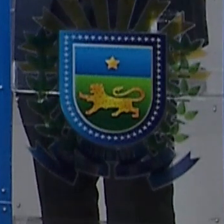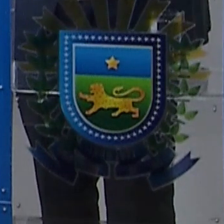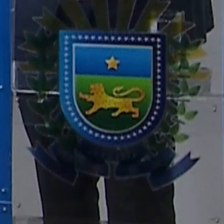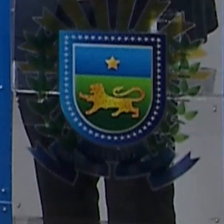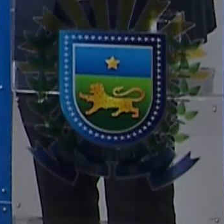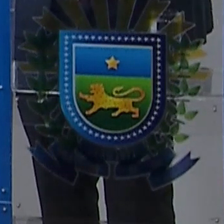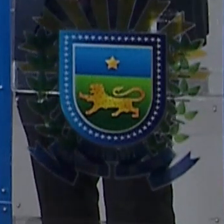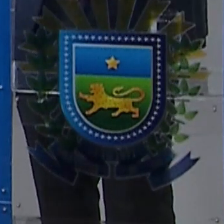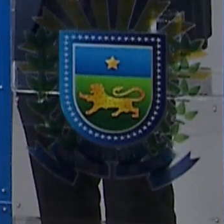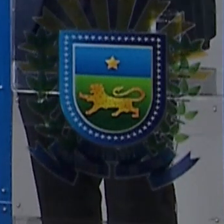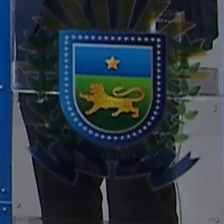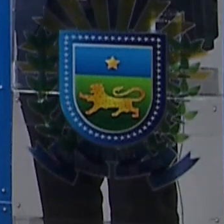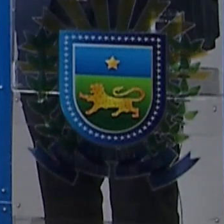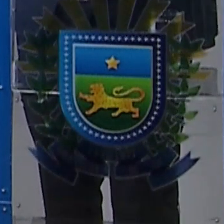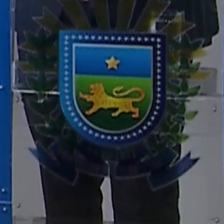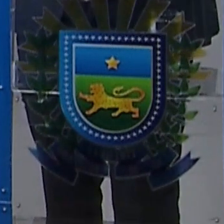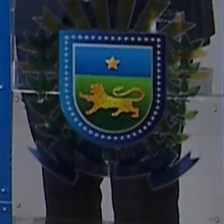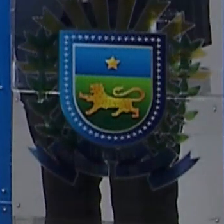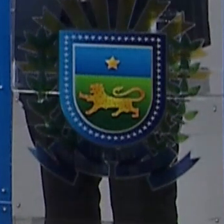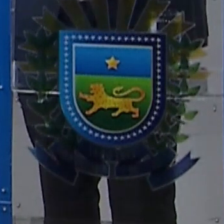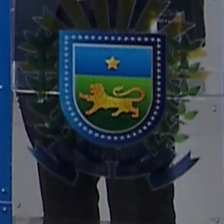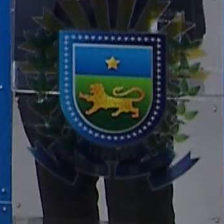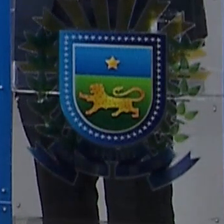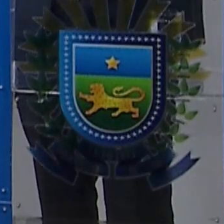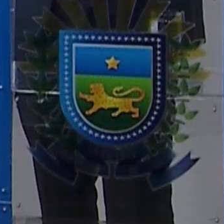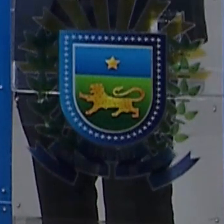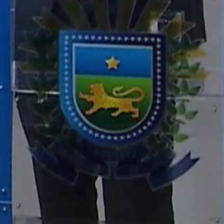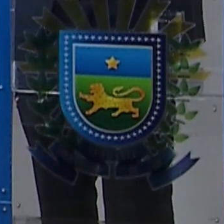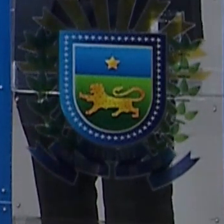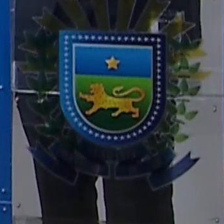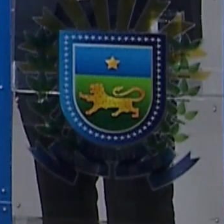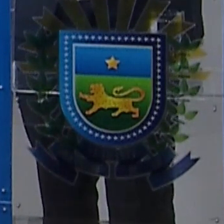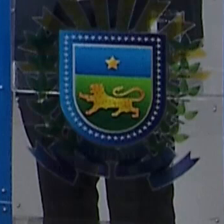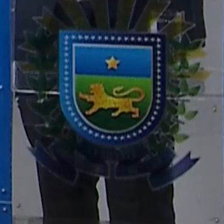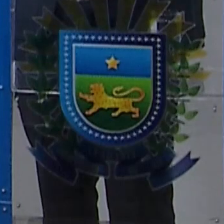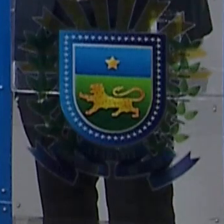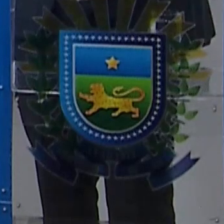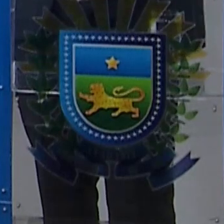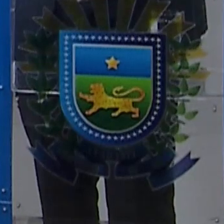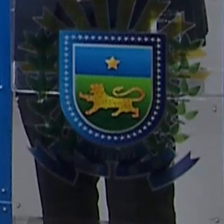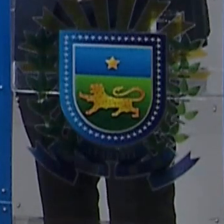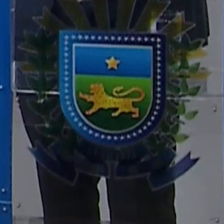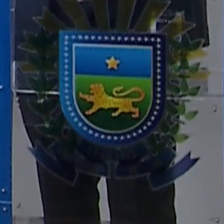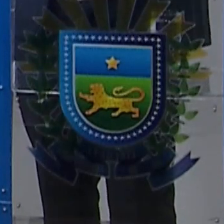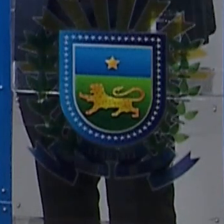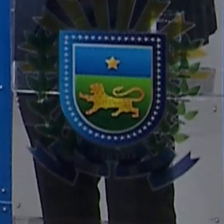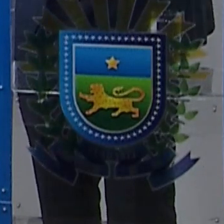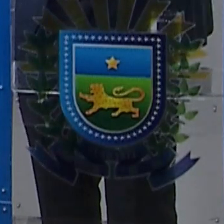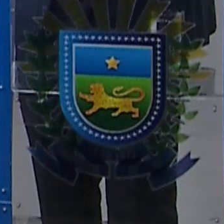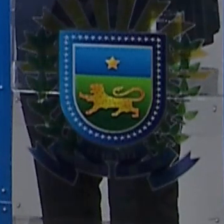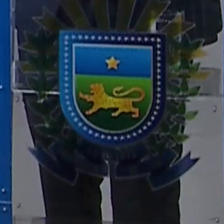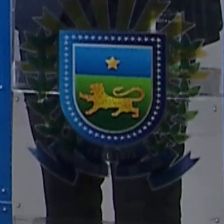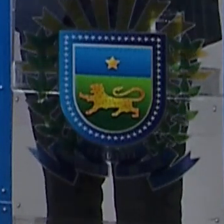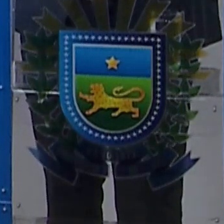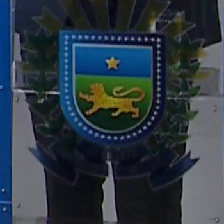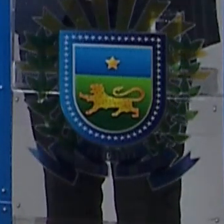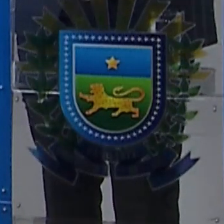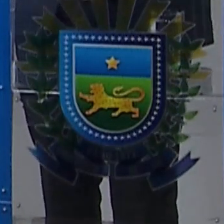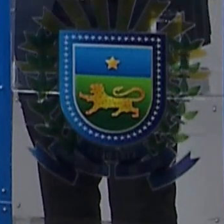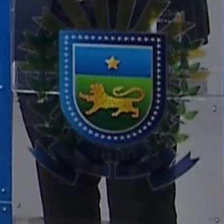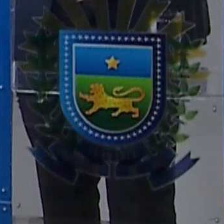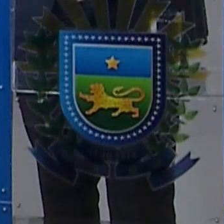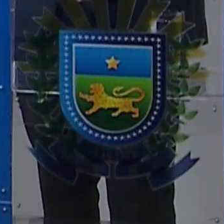ideologia e que é uma relação harmônica, citou um possível novo, aliás, um possível não, um novo programa de parceria de